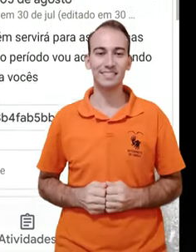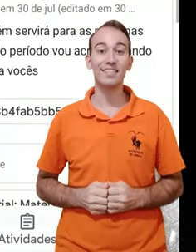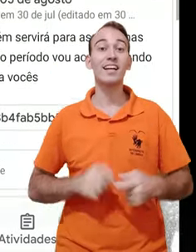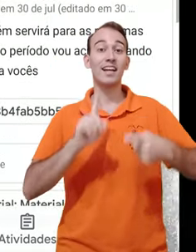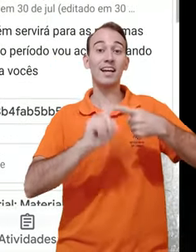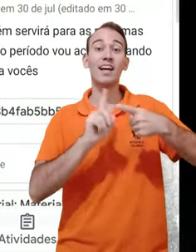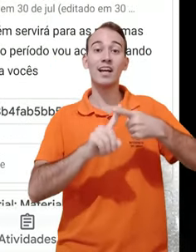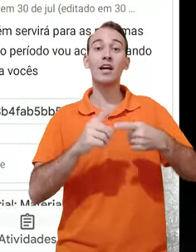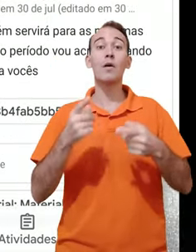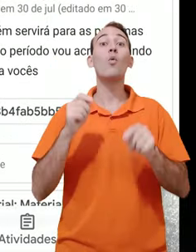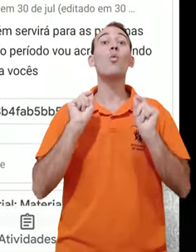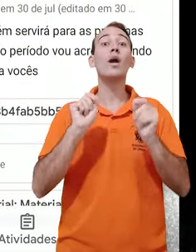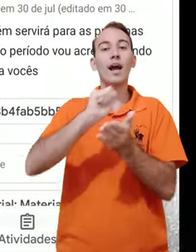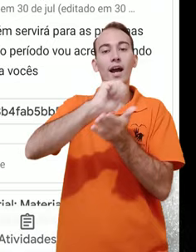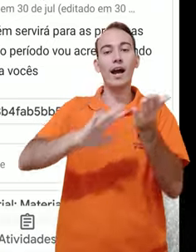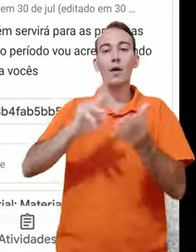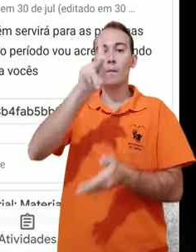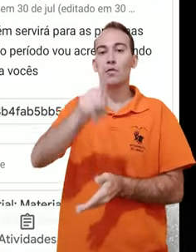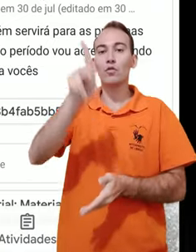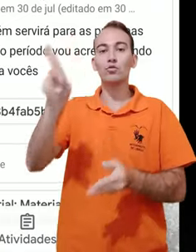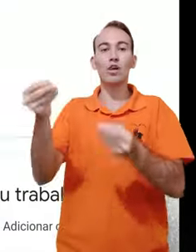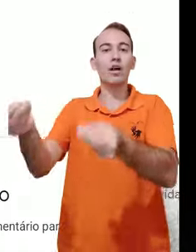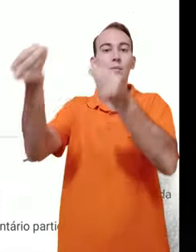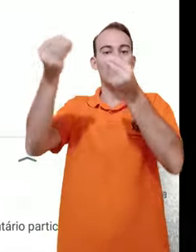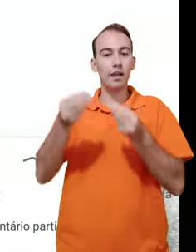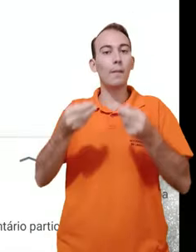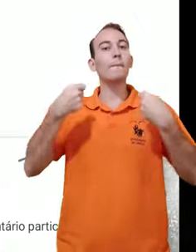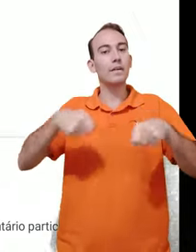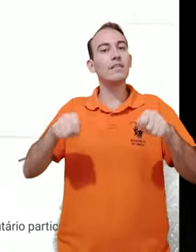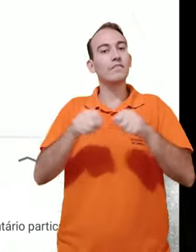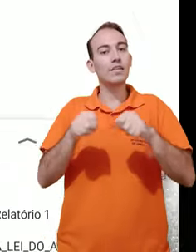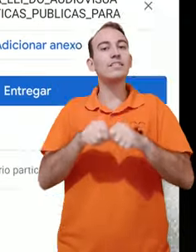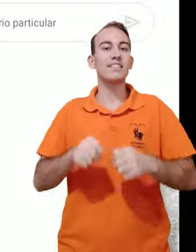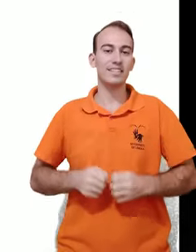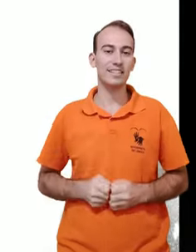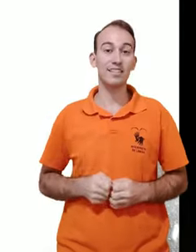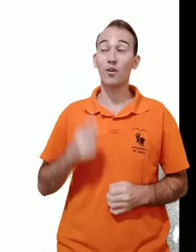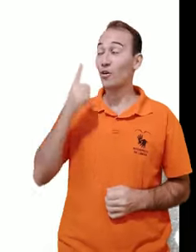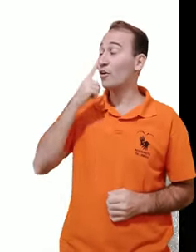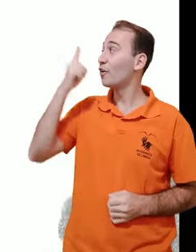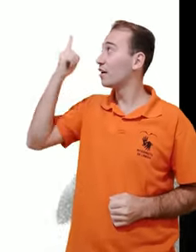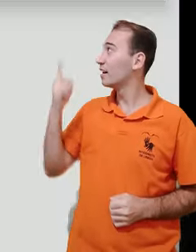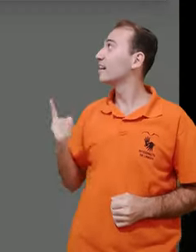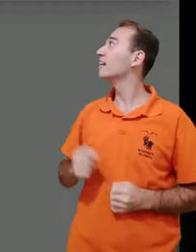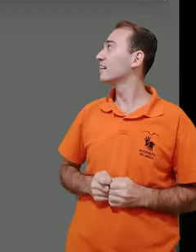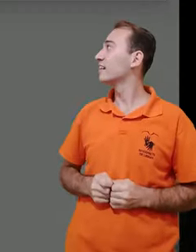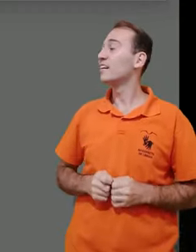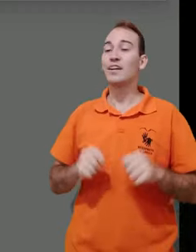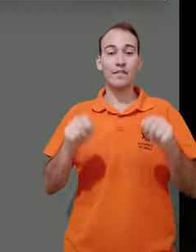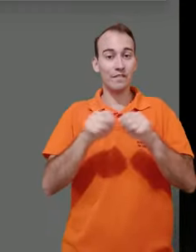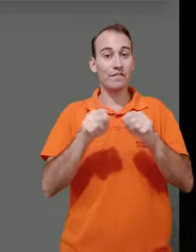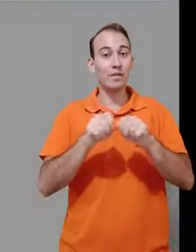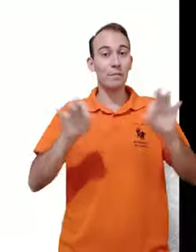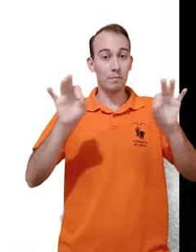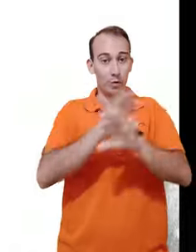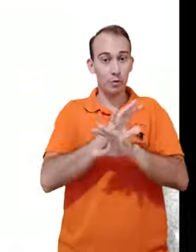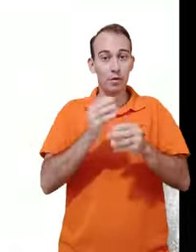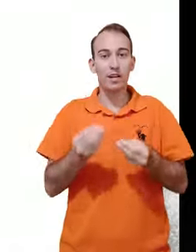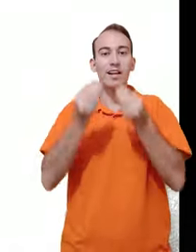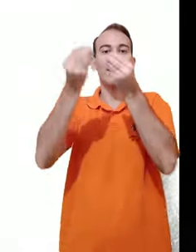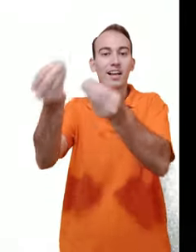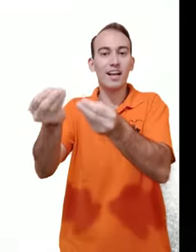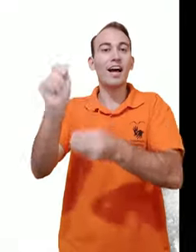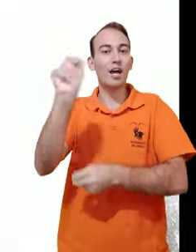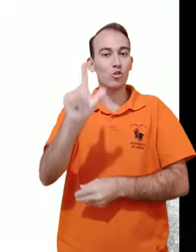atividade que foi entregue a você, como nesse exemplo, a atividade foi atribuída a mim. Assim que eu clico em entregar e depois confirmo a entrega, a